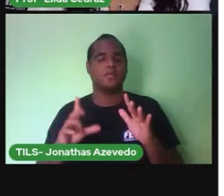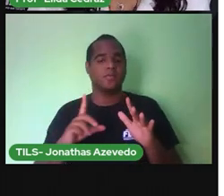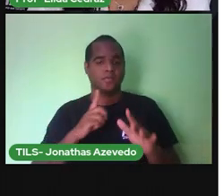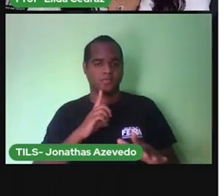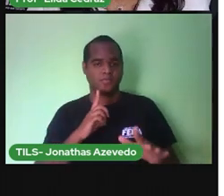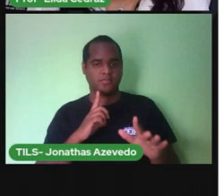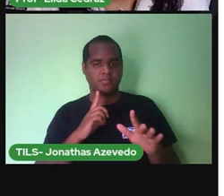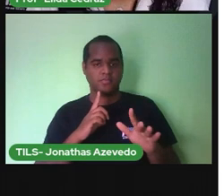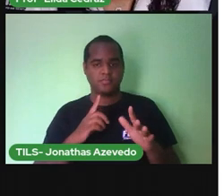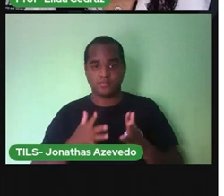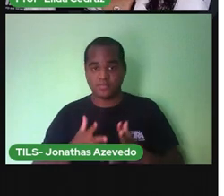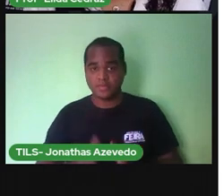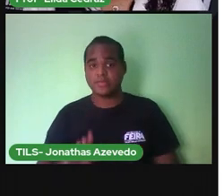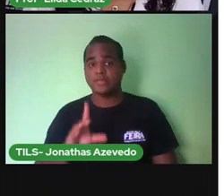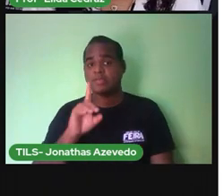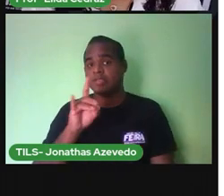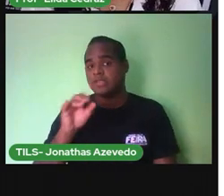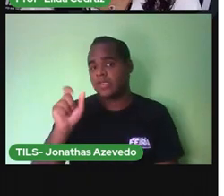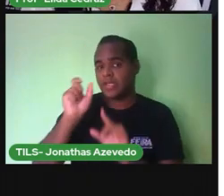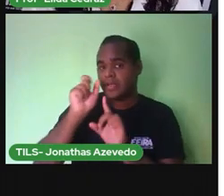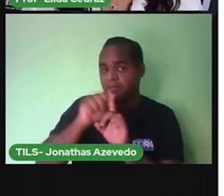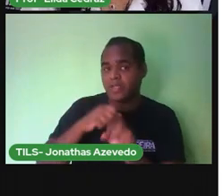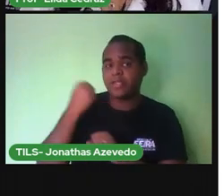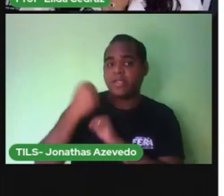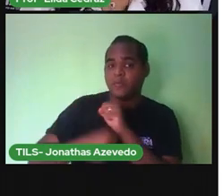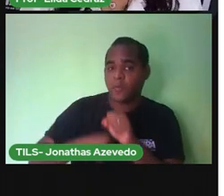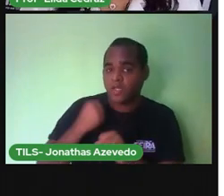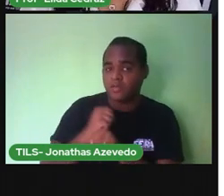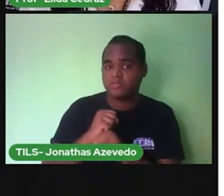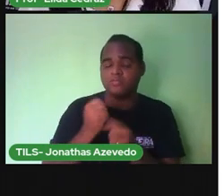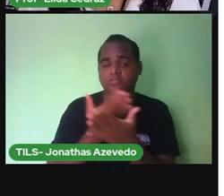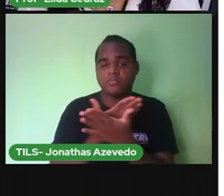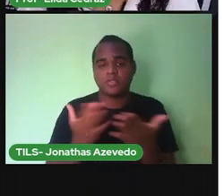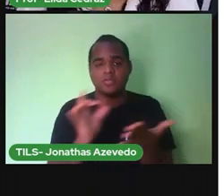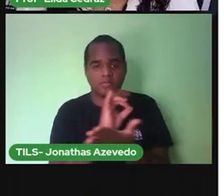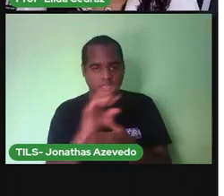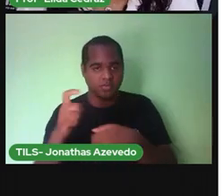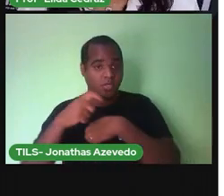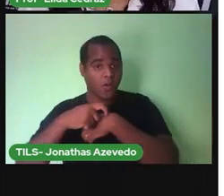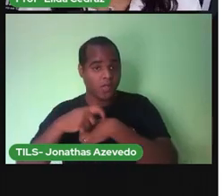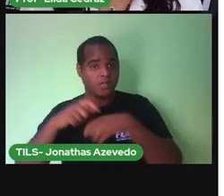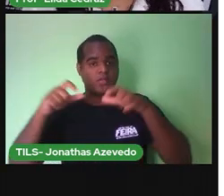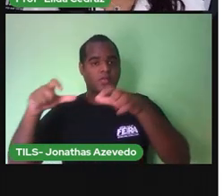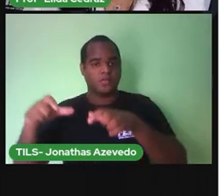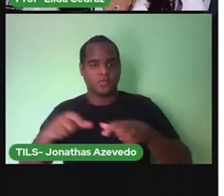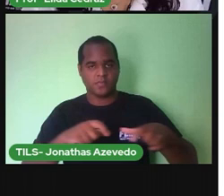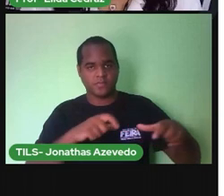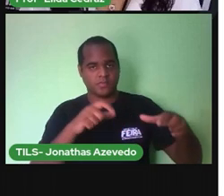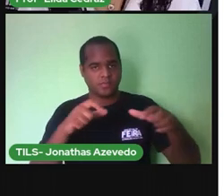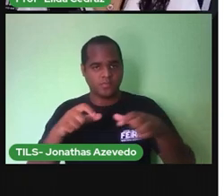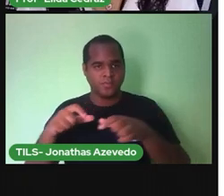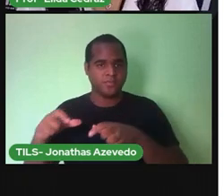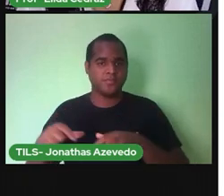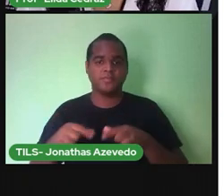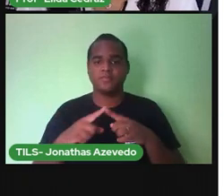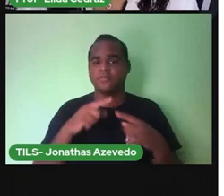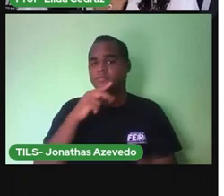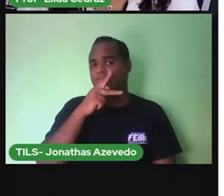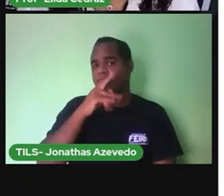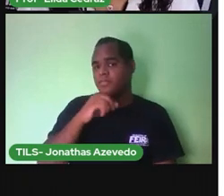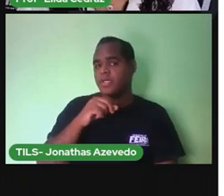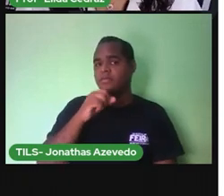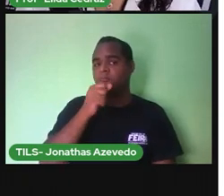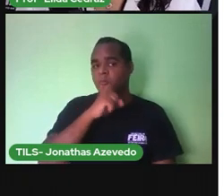o dia, o mês e o ano que nascemos, a hora e o local, o nome dos pais e dos